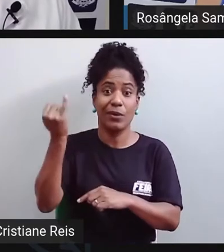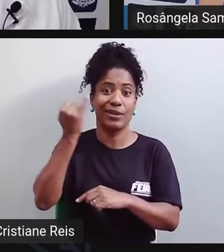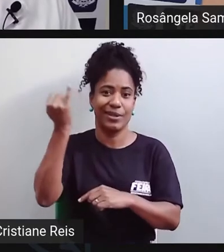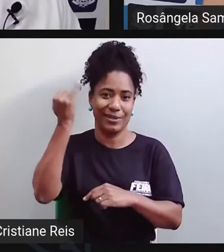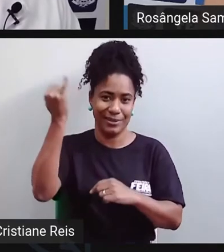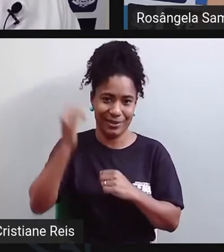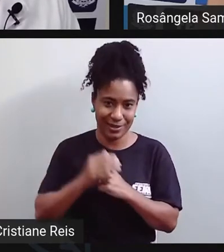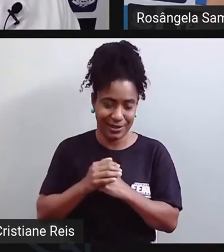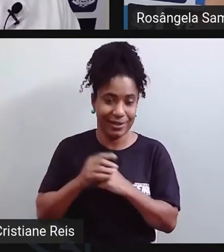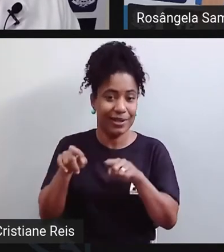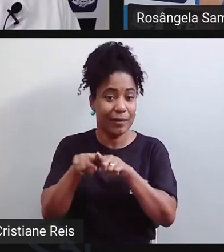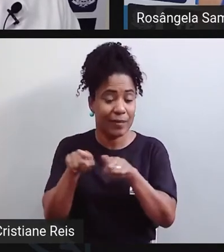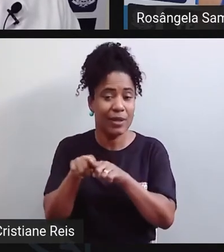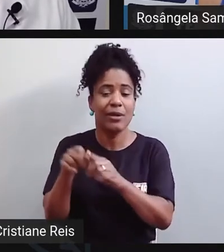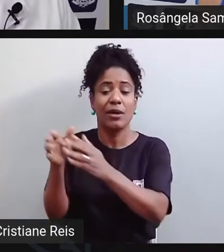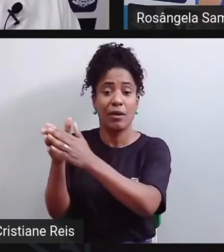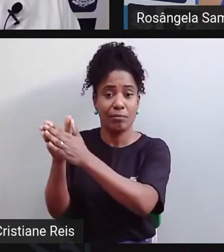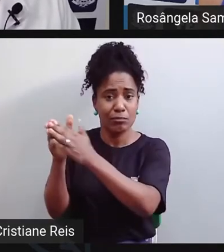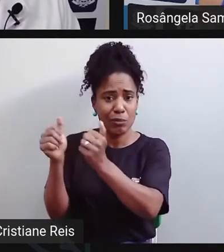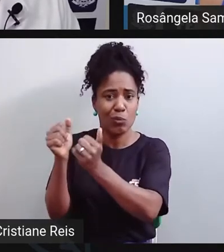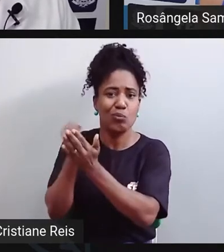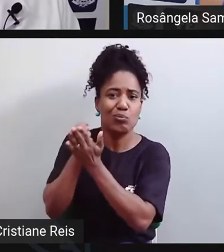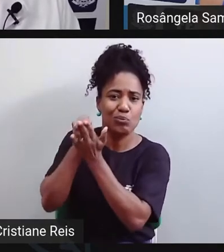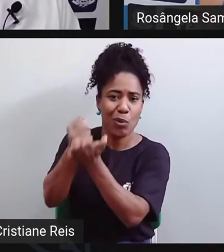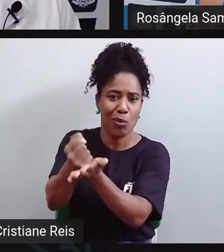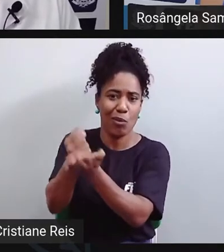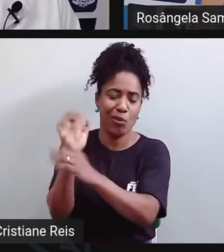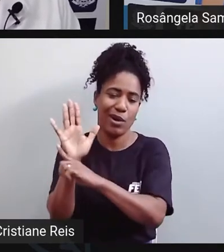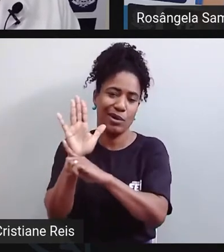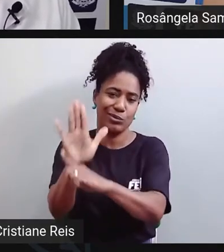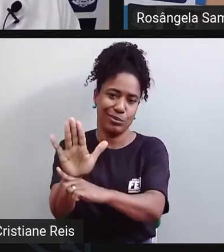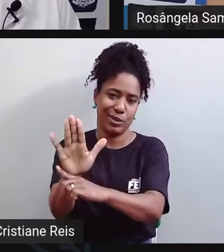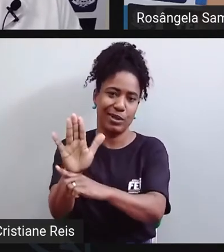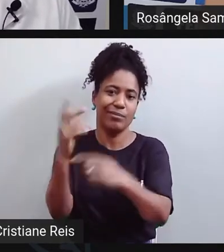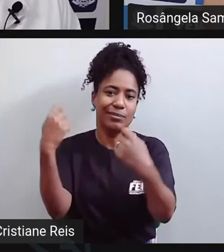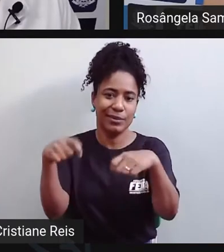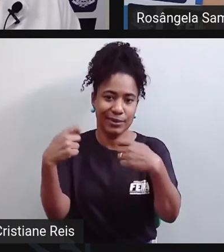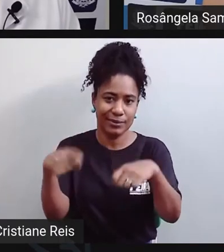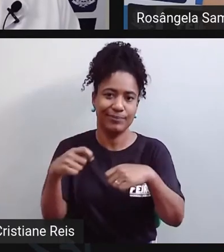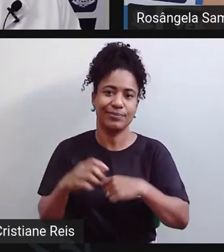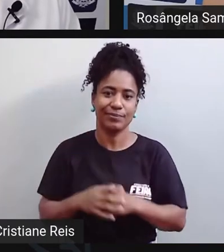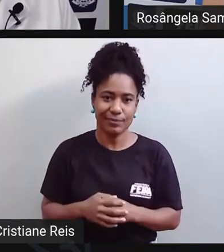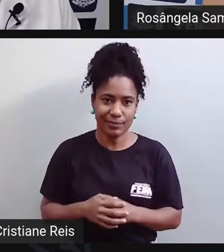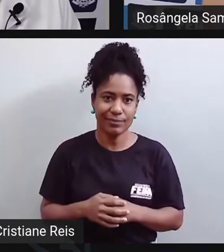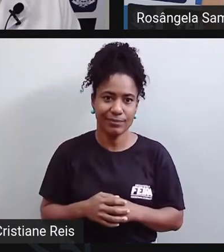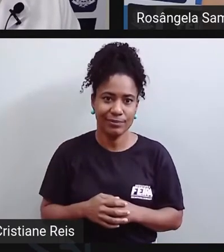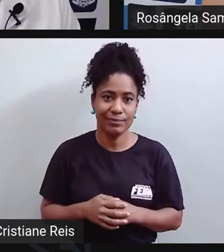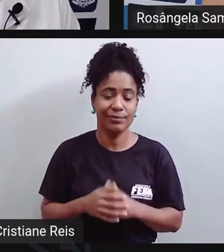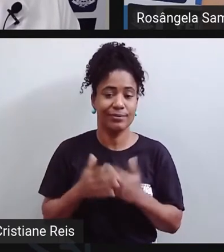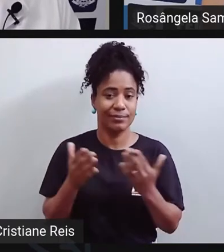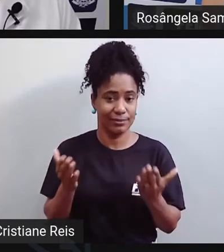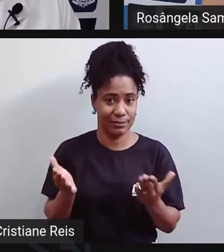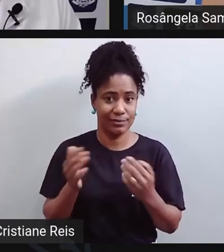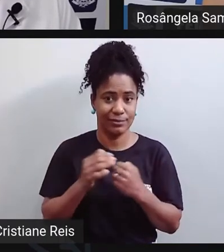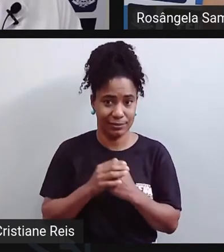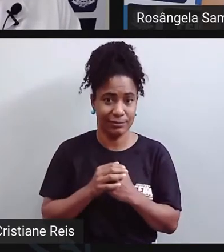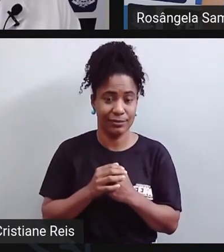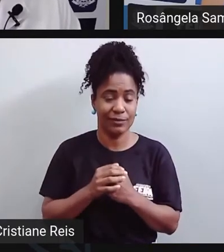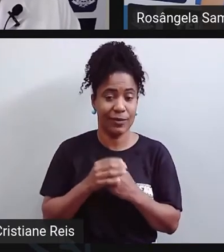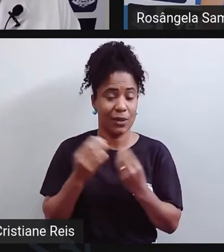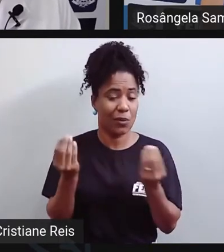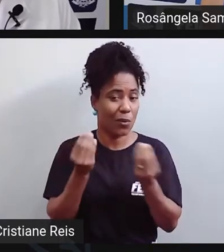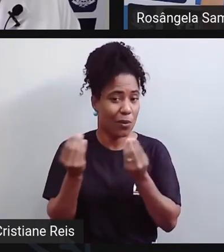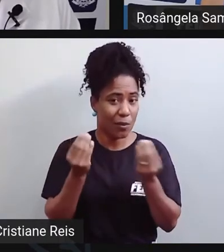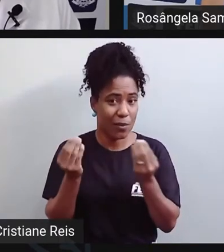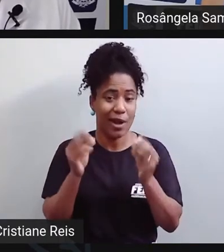apoio. Eu acho que um dos locais favoráveis para a gente ficar atento é